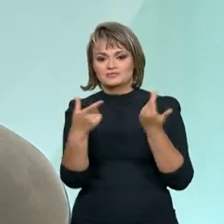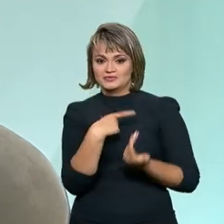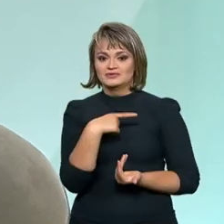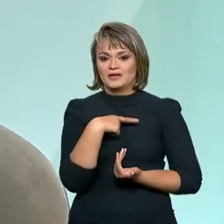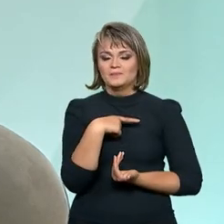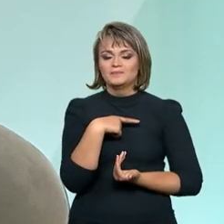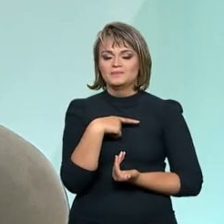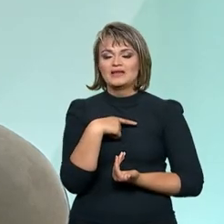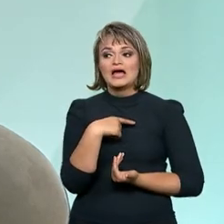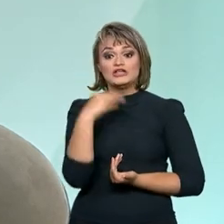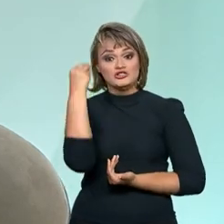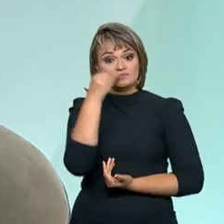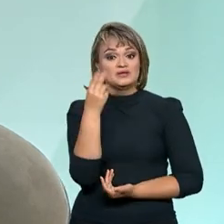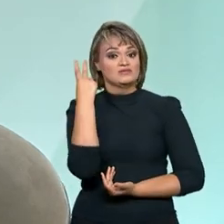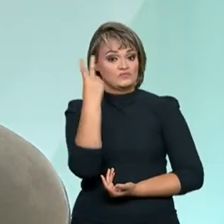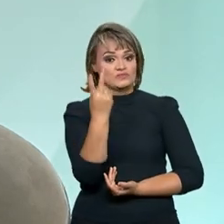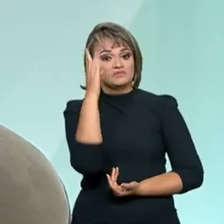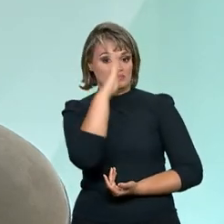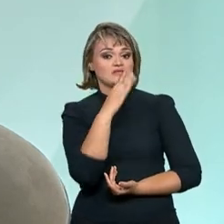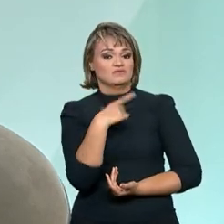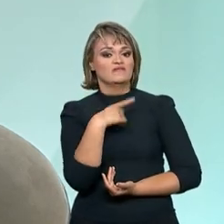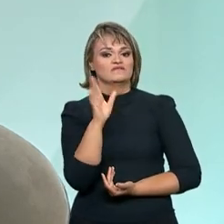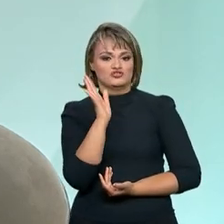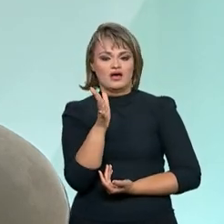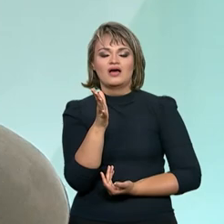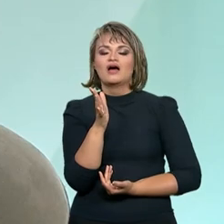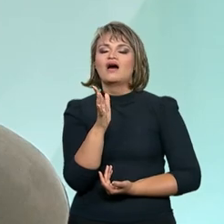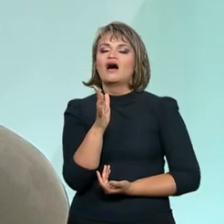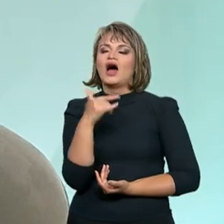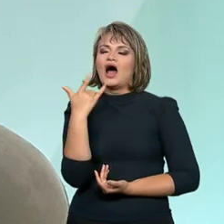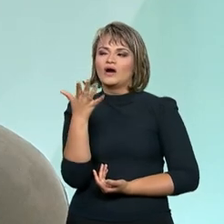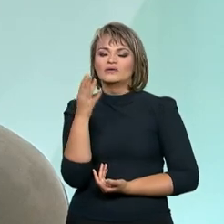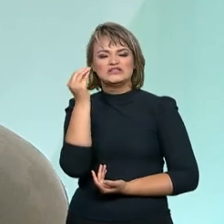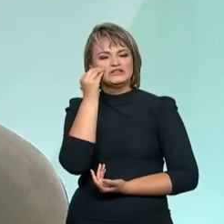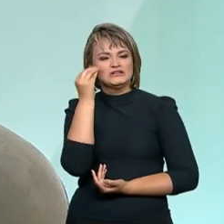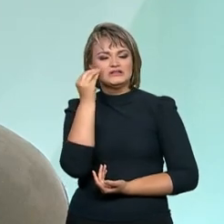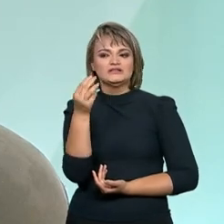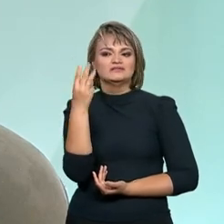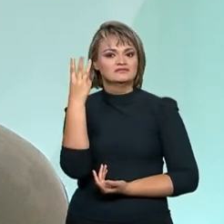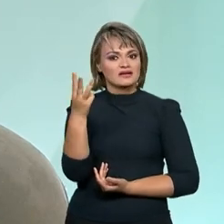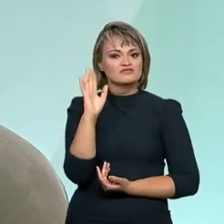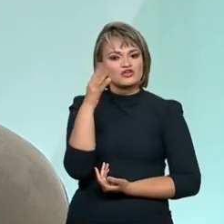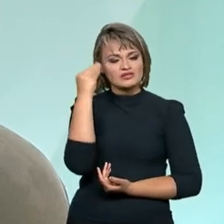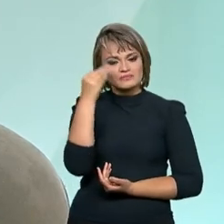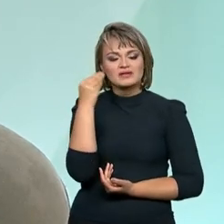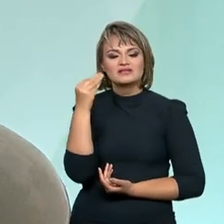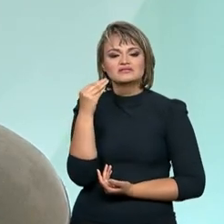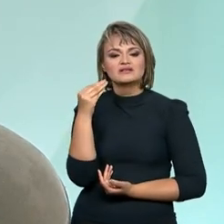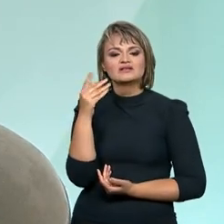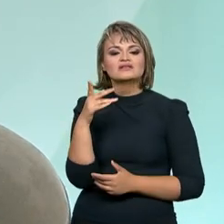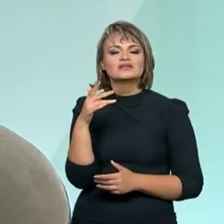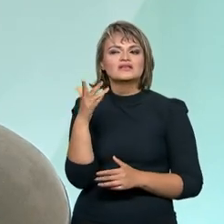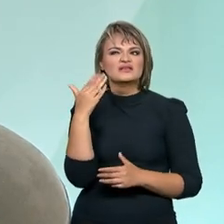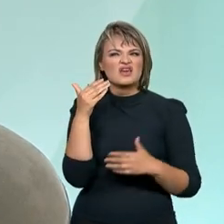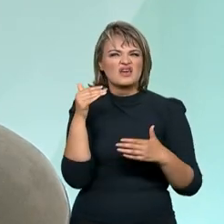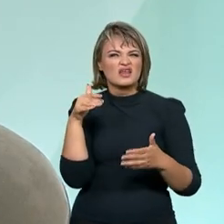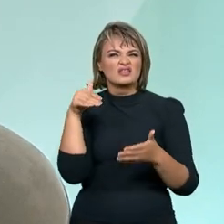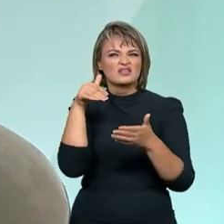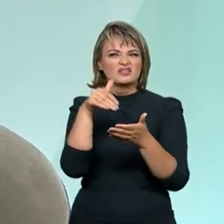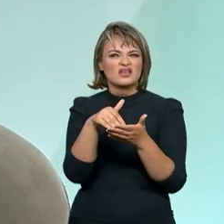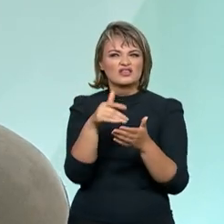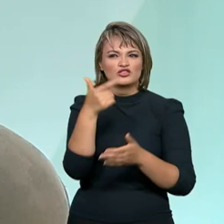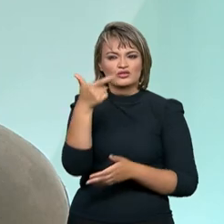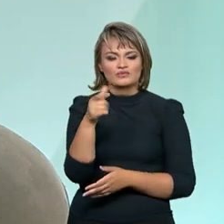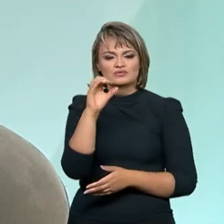Nós já temos duas experiências no Brasil. Nós estamos avançando agora para outras três que estão em curso e devemos chegar até o final